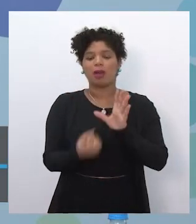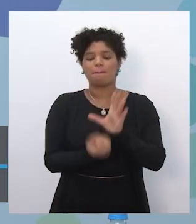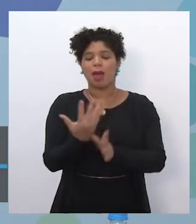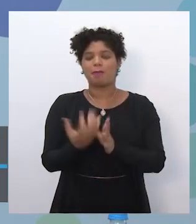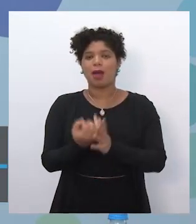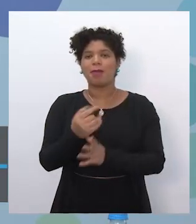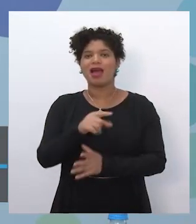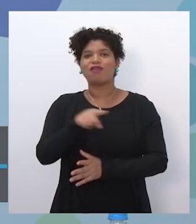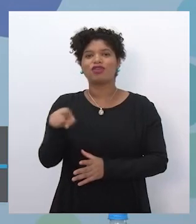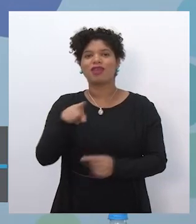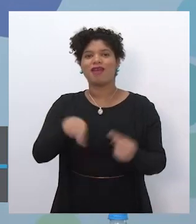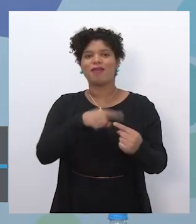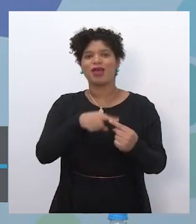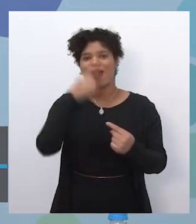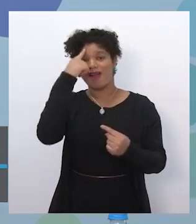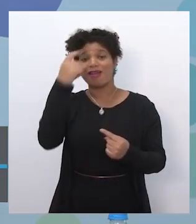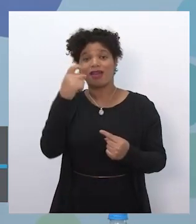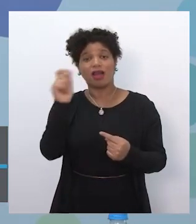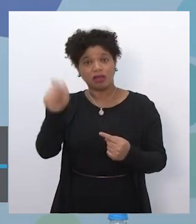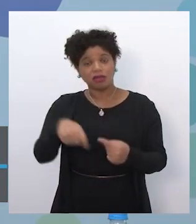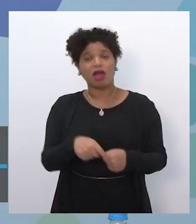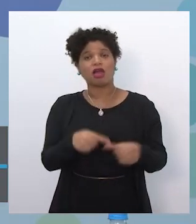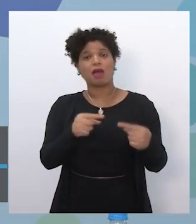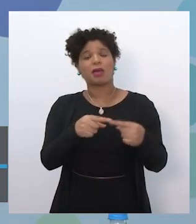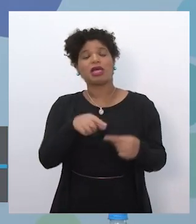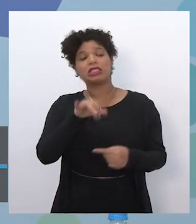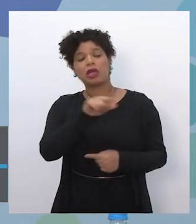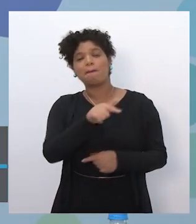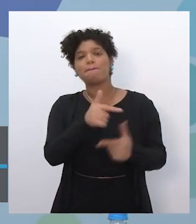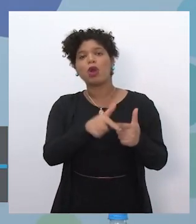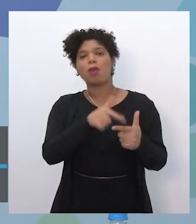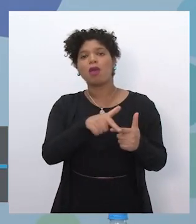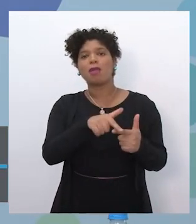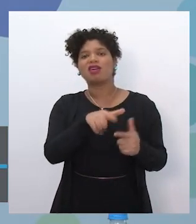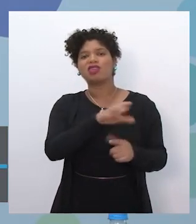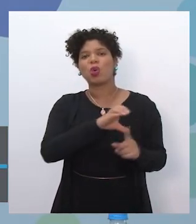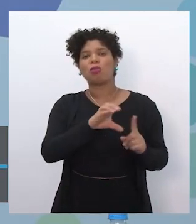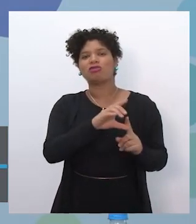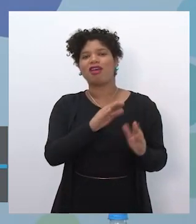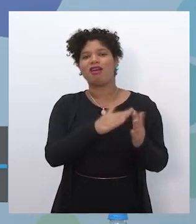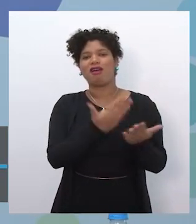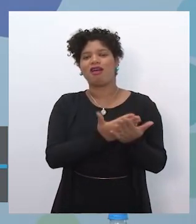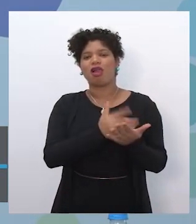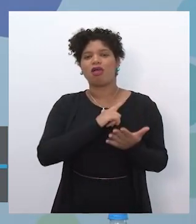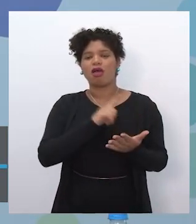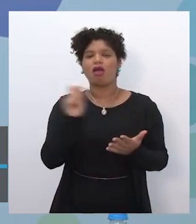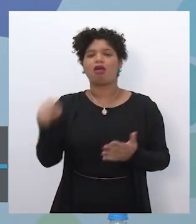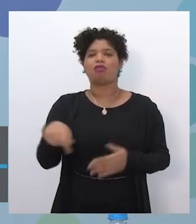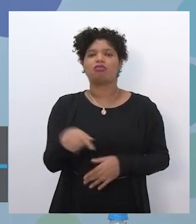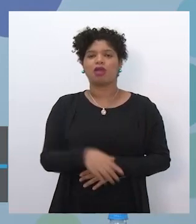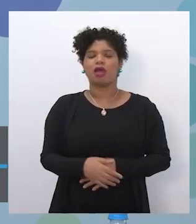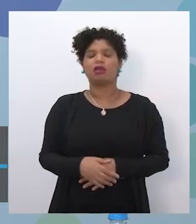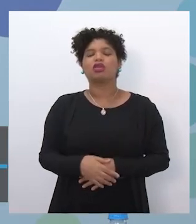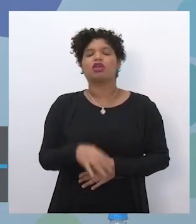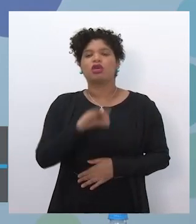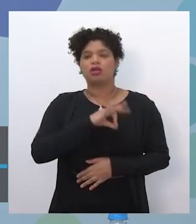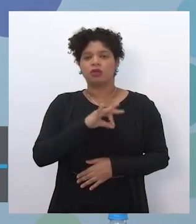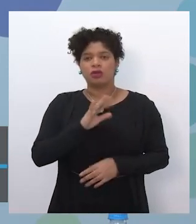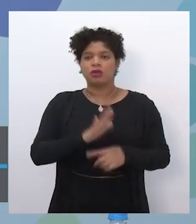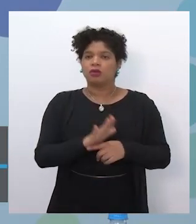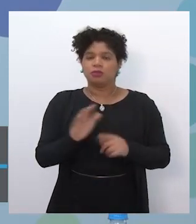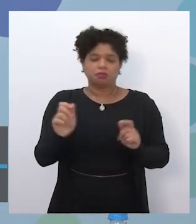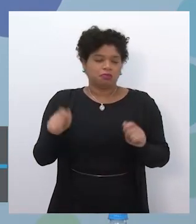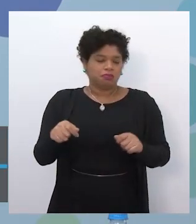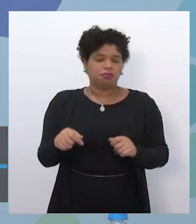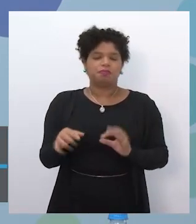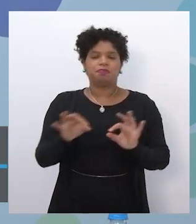eficazes para resolver problemas de suas comunidades escolares. Despesas de custeio, capital, isso vai estar